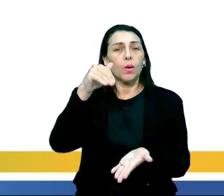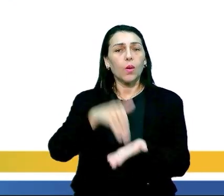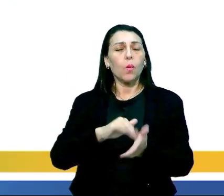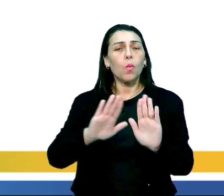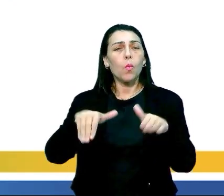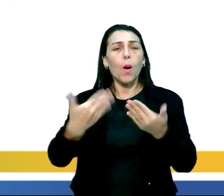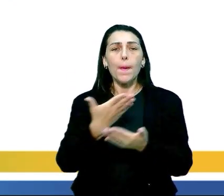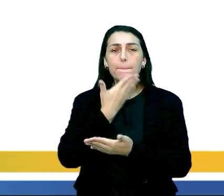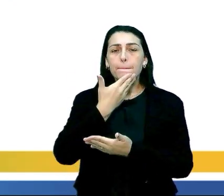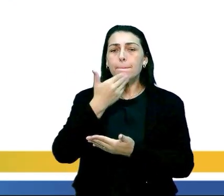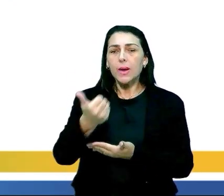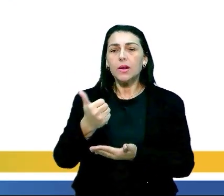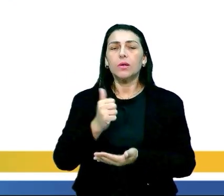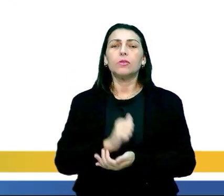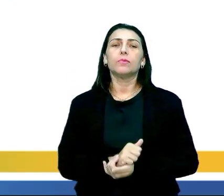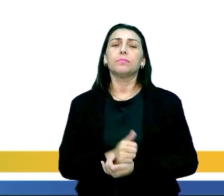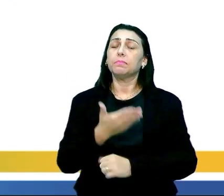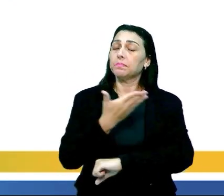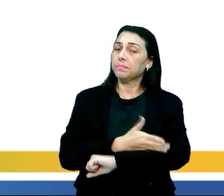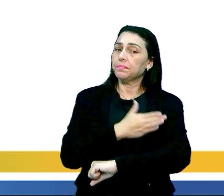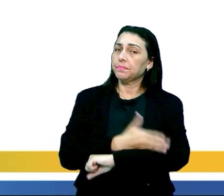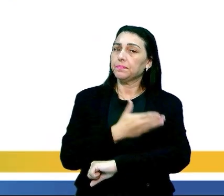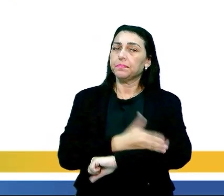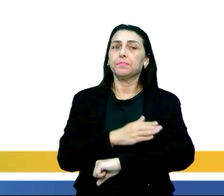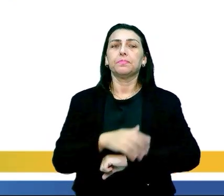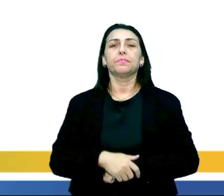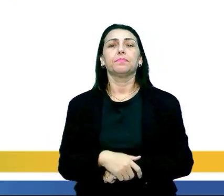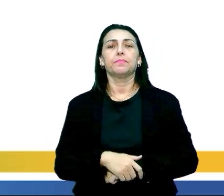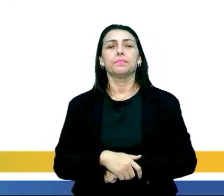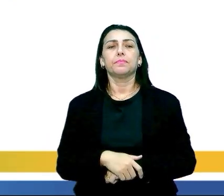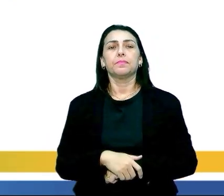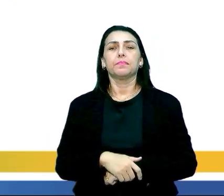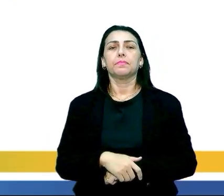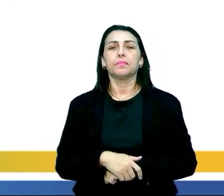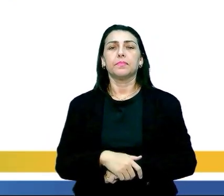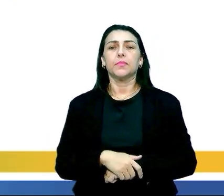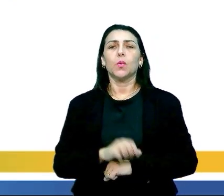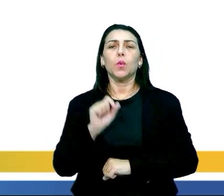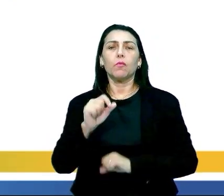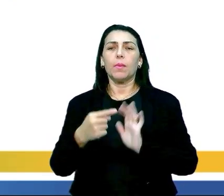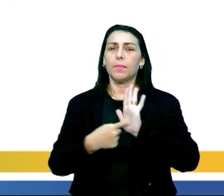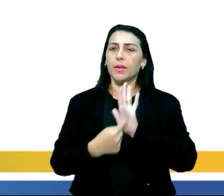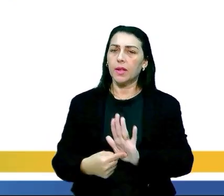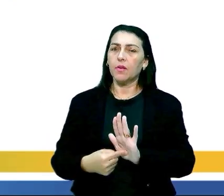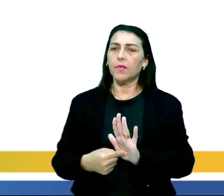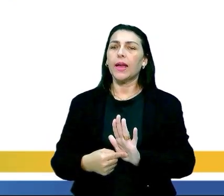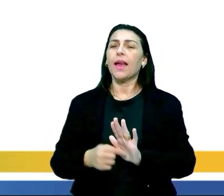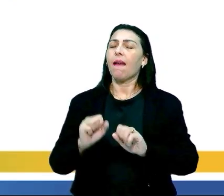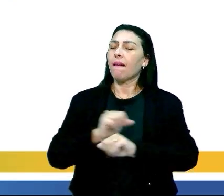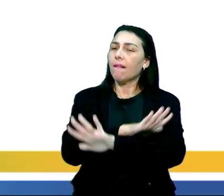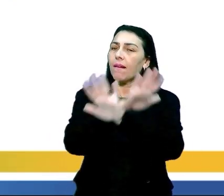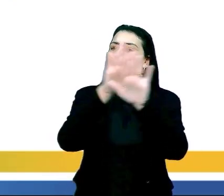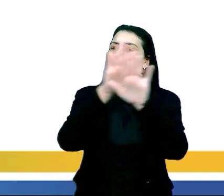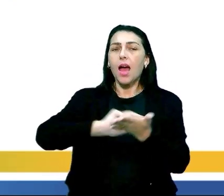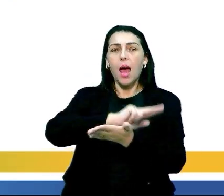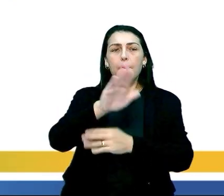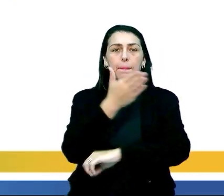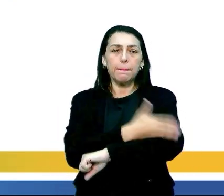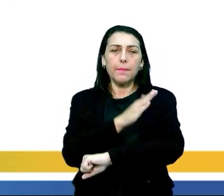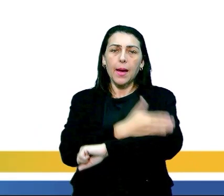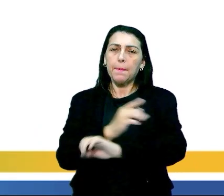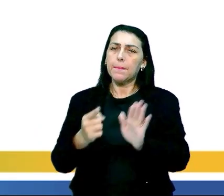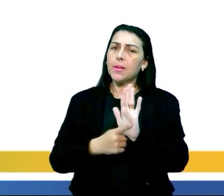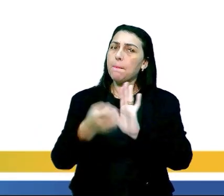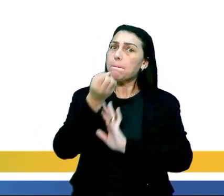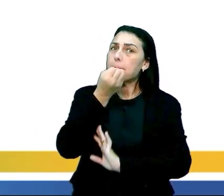Qual seria o melhor, qual seria a melhor prática, atividade física ou exercício? Mediante ao que foi apresentado, fica evidente que ambas